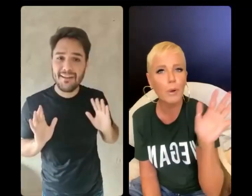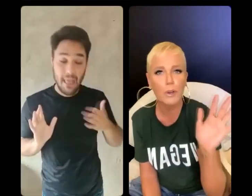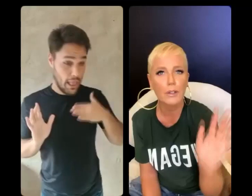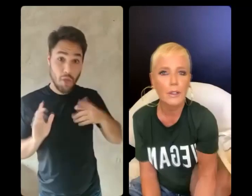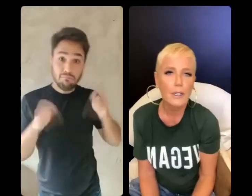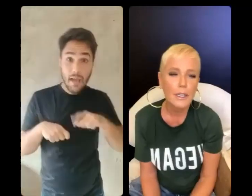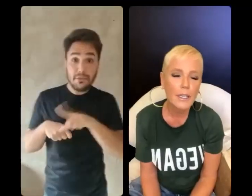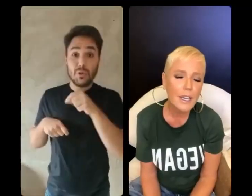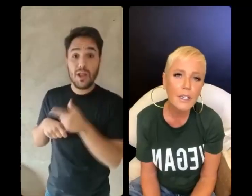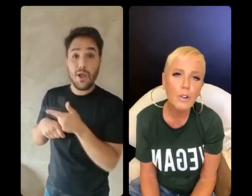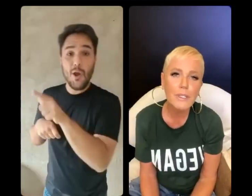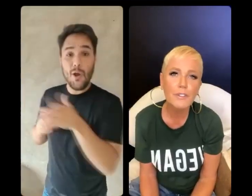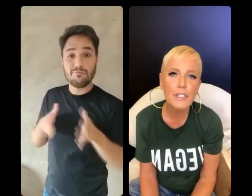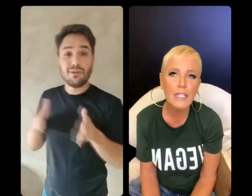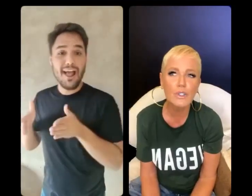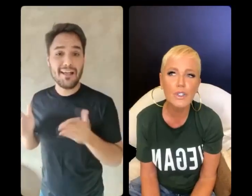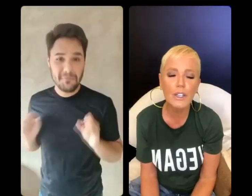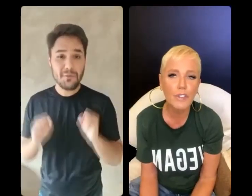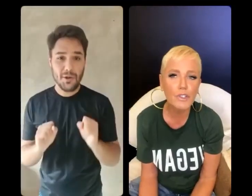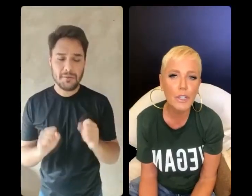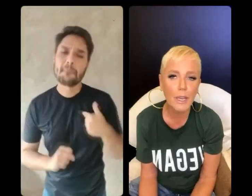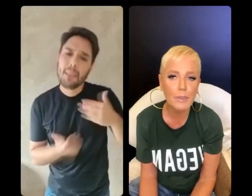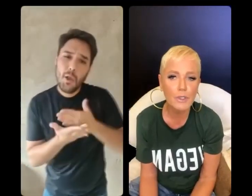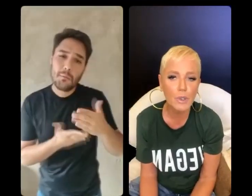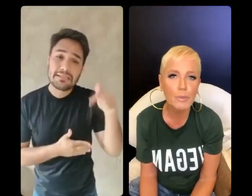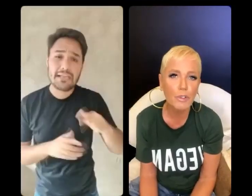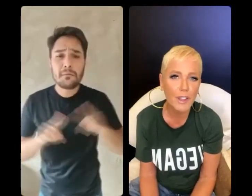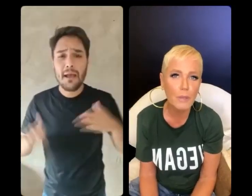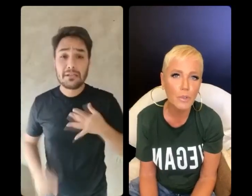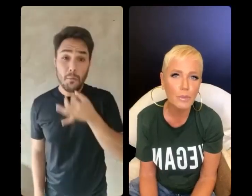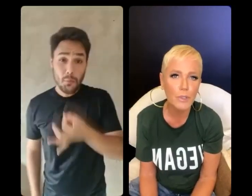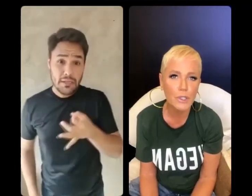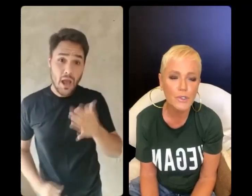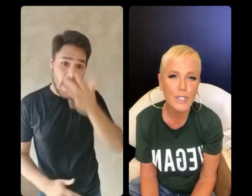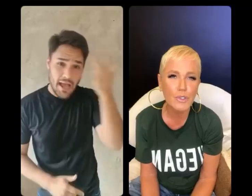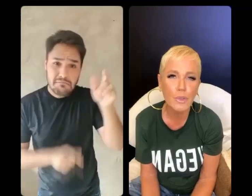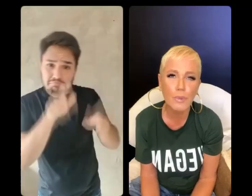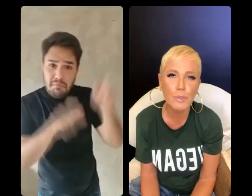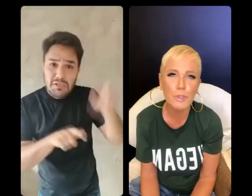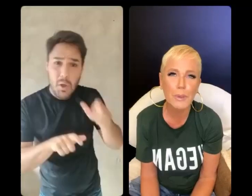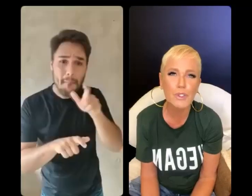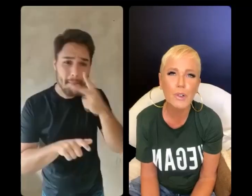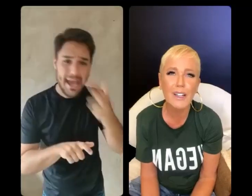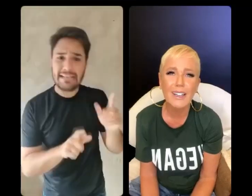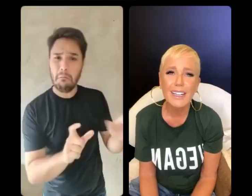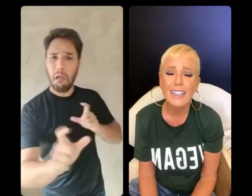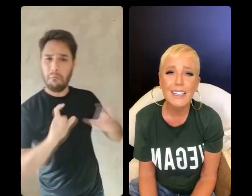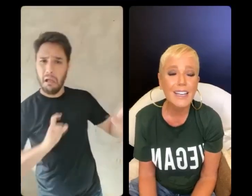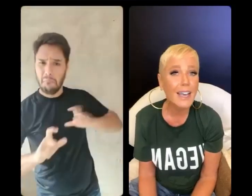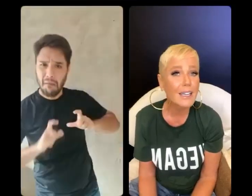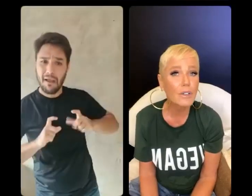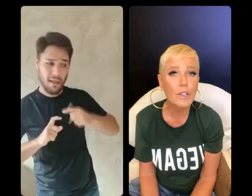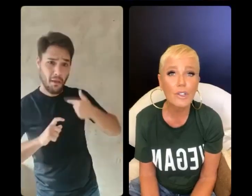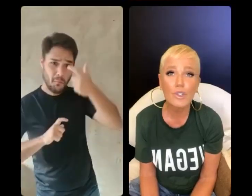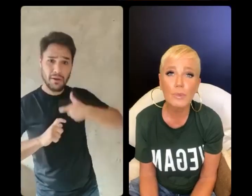Uma boa. E aí eu comecei a fazer isso. Só que eu vejo que as pessoas me ofendem muito por isso. E eu